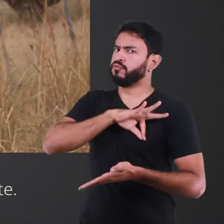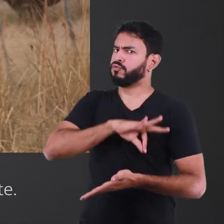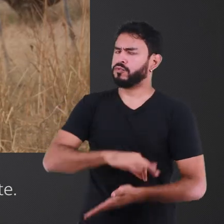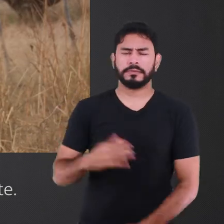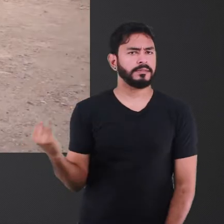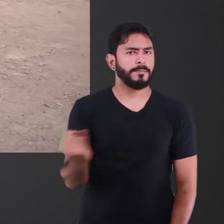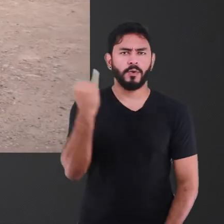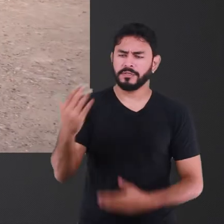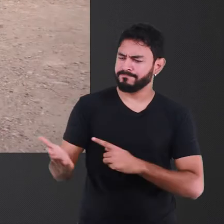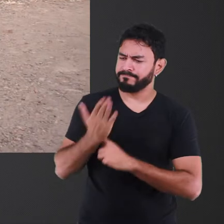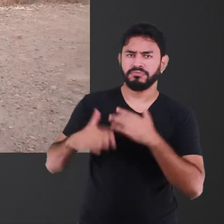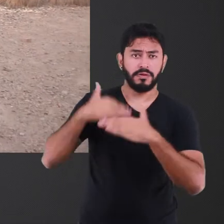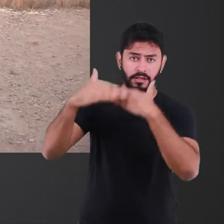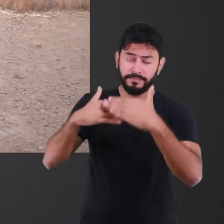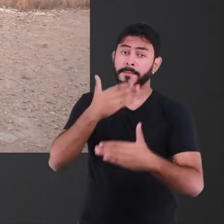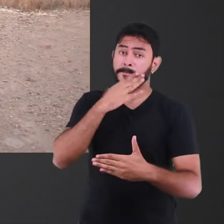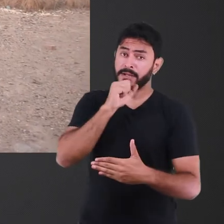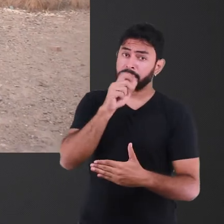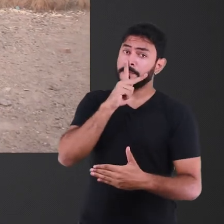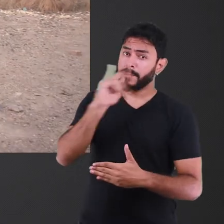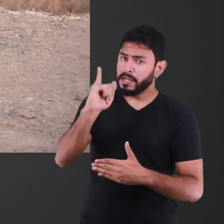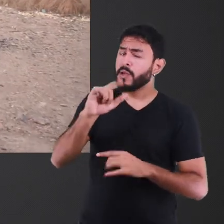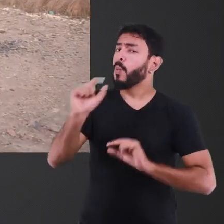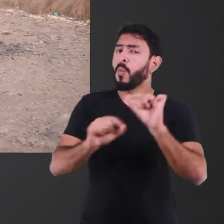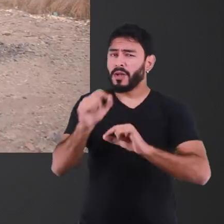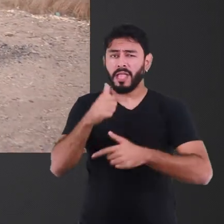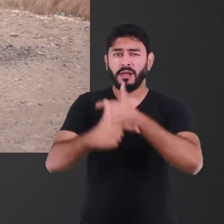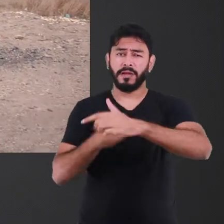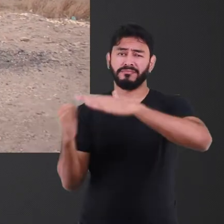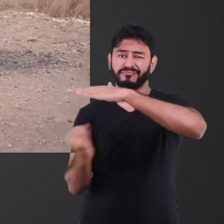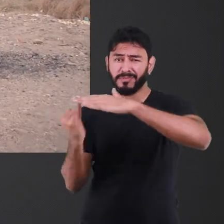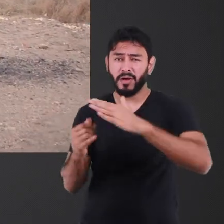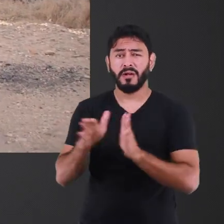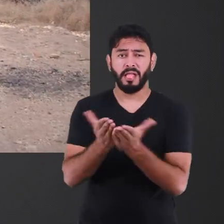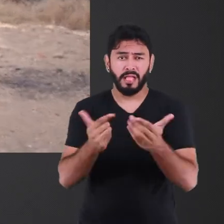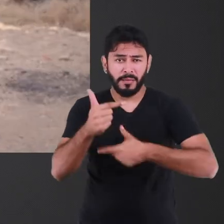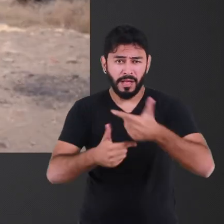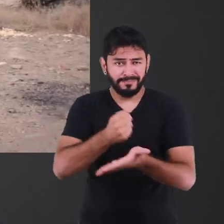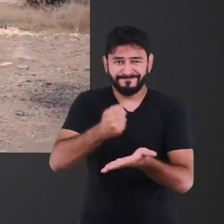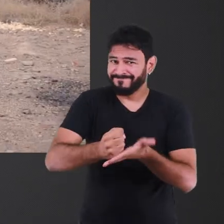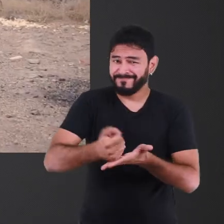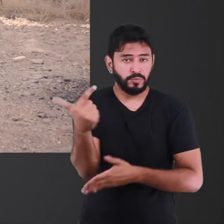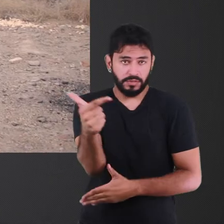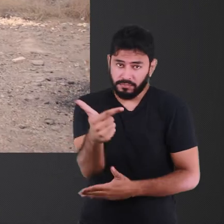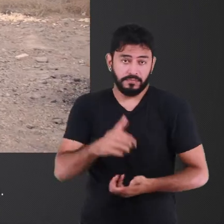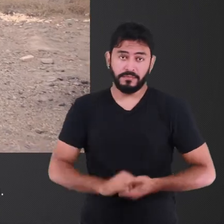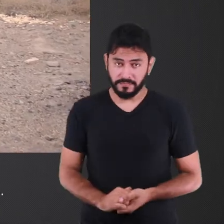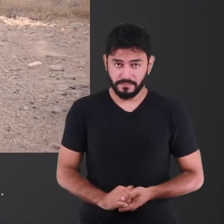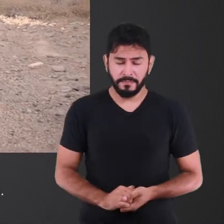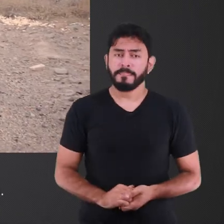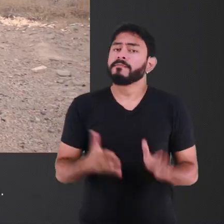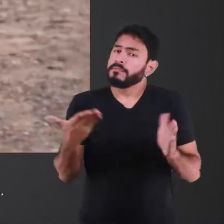muito importante. A minha mãe e o meu pai, eles fazem bicos. Eles não trabalham fichado.